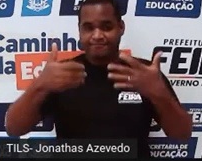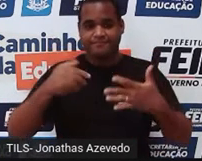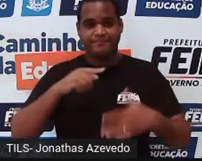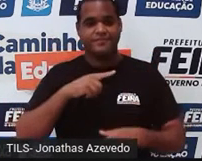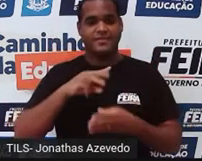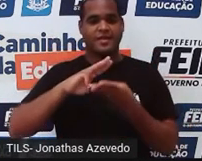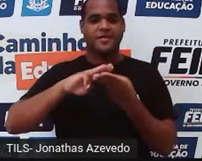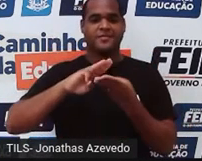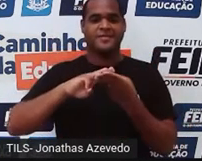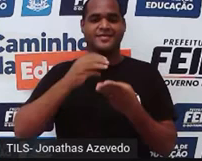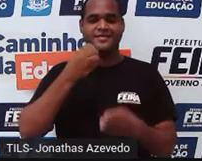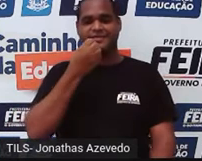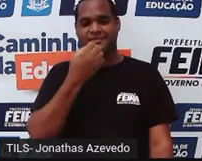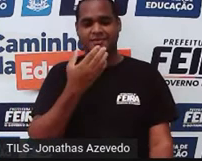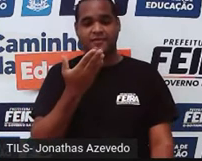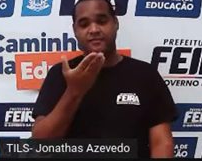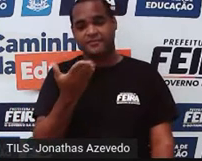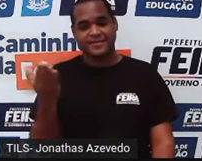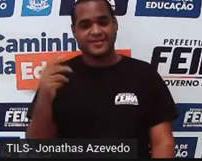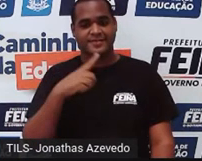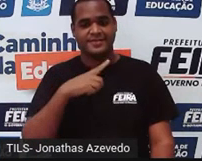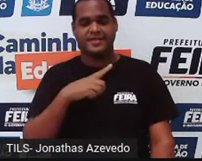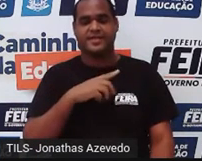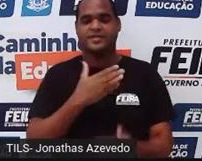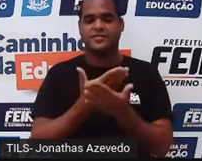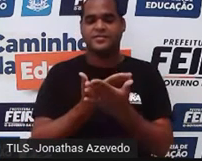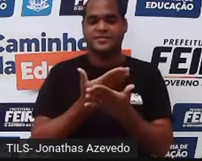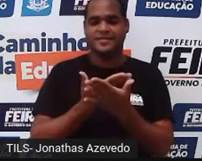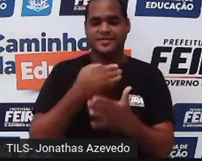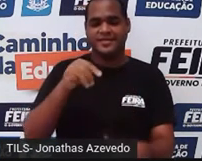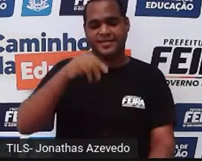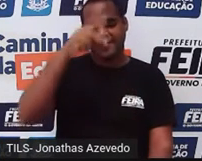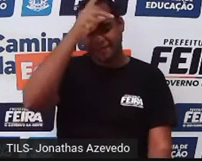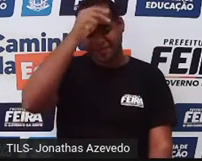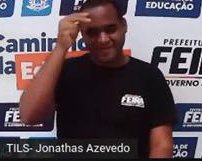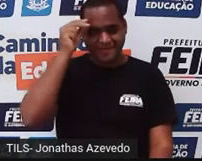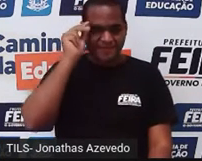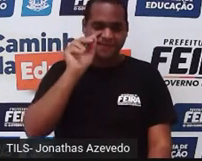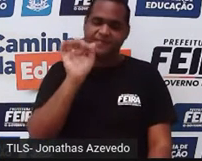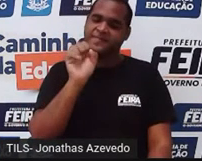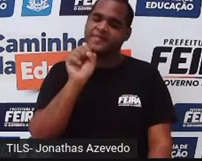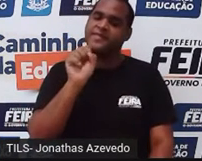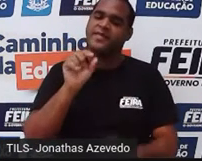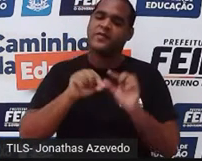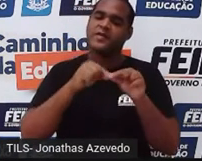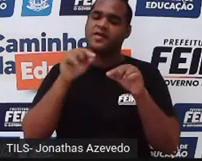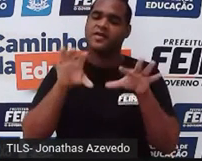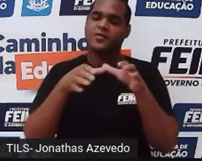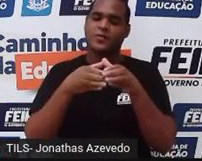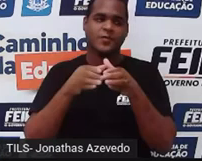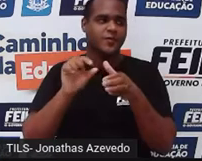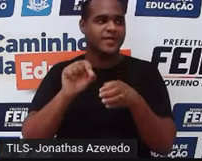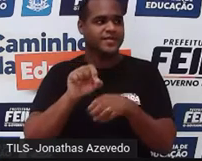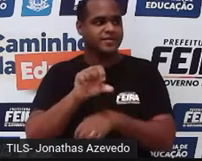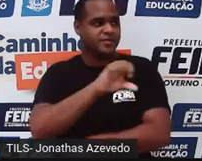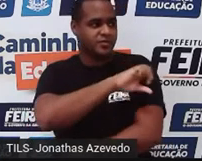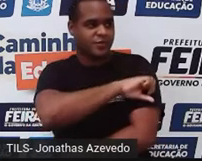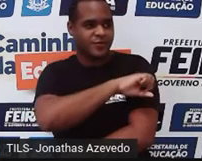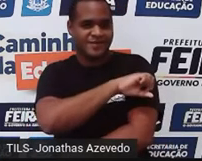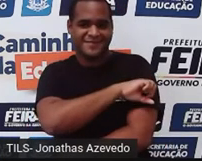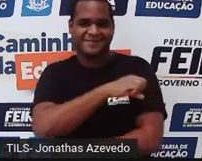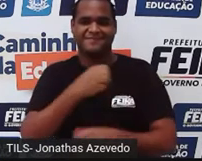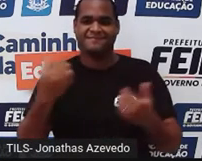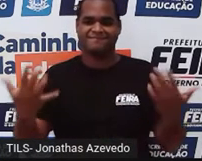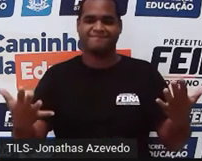de Matemática para você, estudante da Rede Municipal de Feride Santana, das turmas de nono ano!